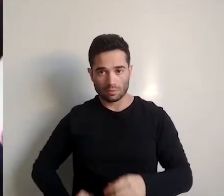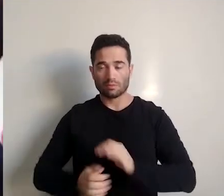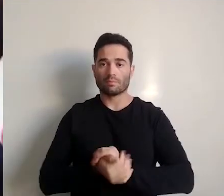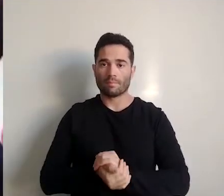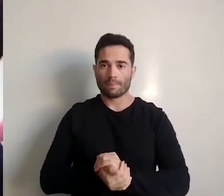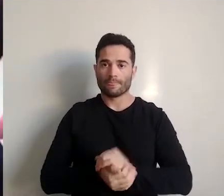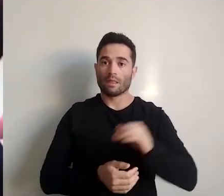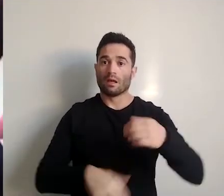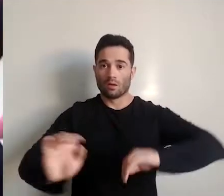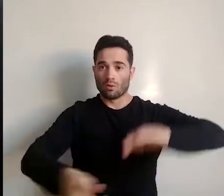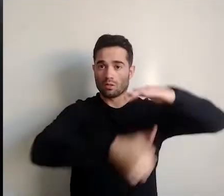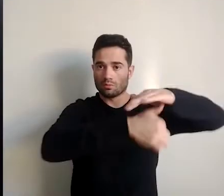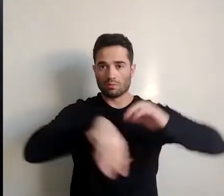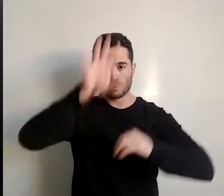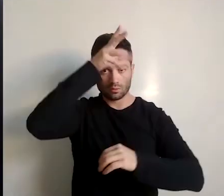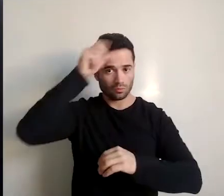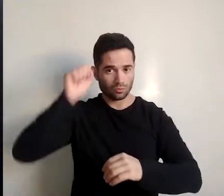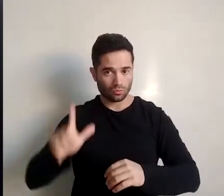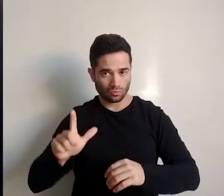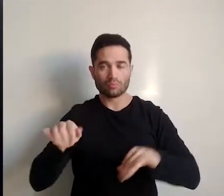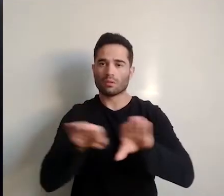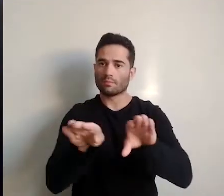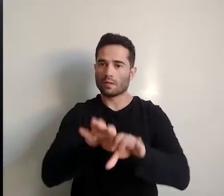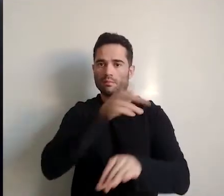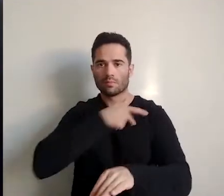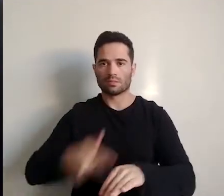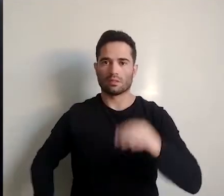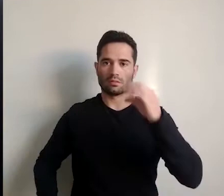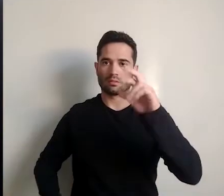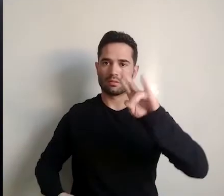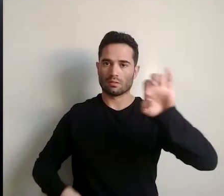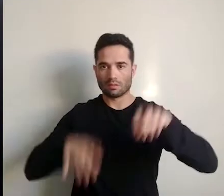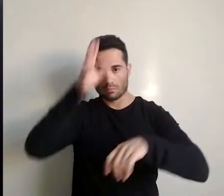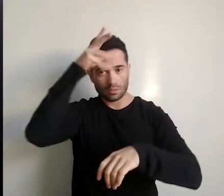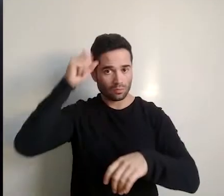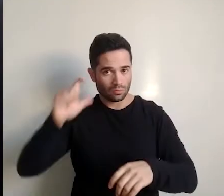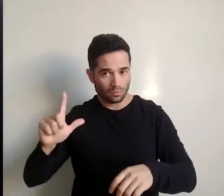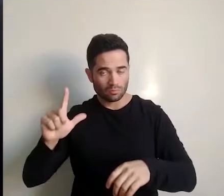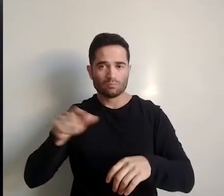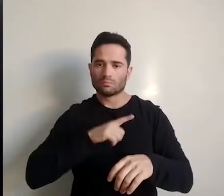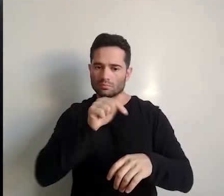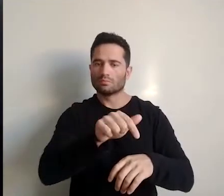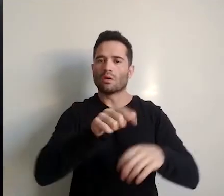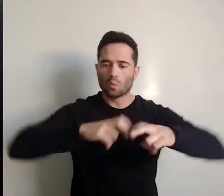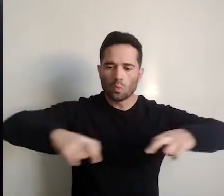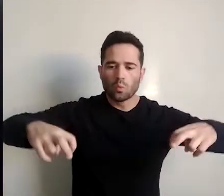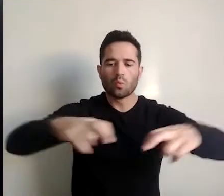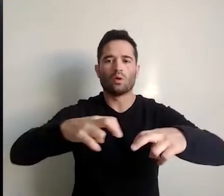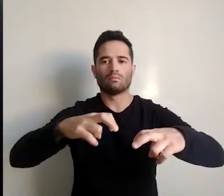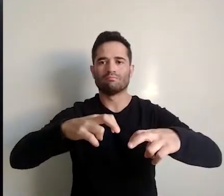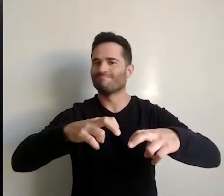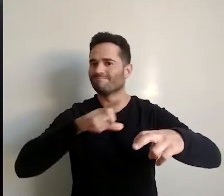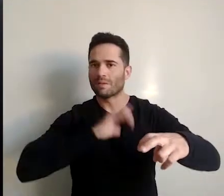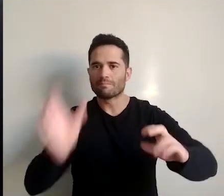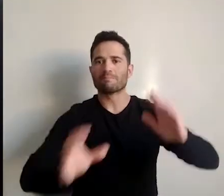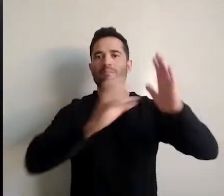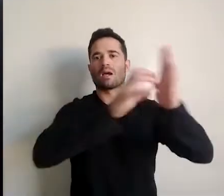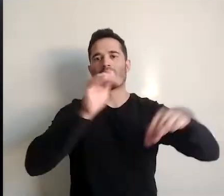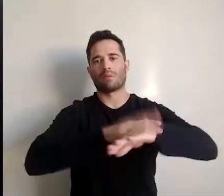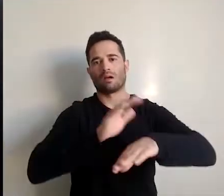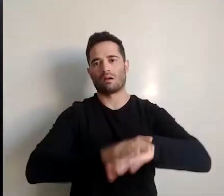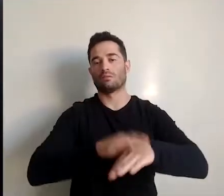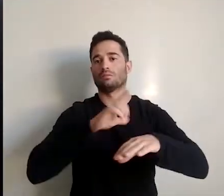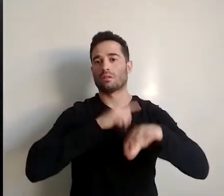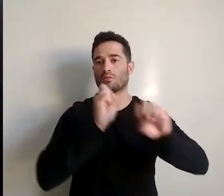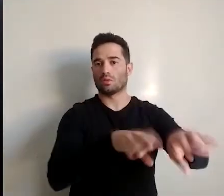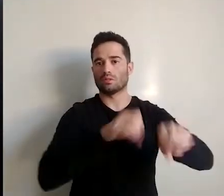reitor da Universidade Federal de Mato Grosso do Sul e presidente do CRI-MS, a cerimônia marca ainda mais a importância da